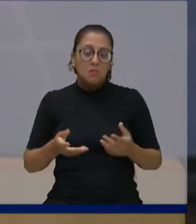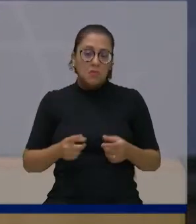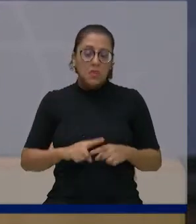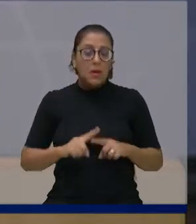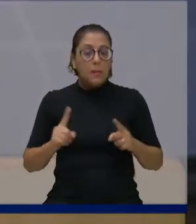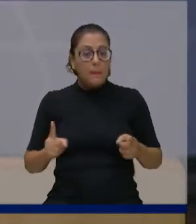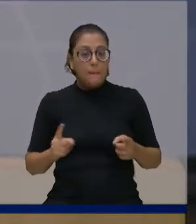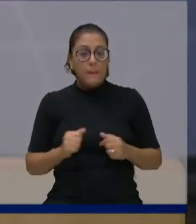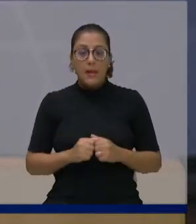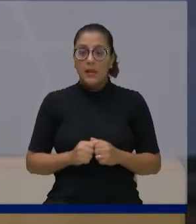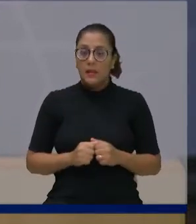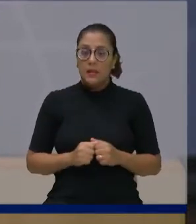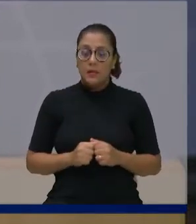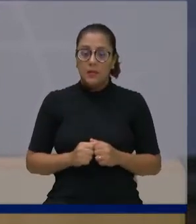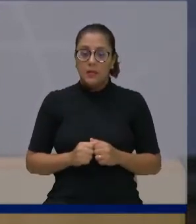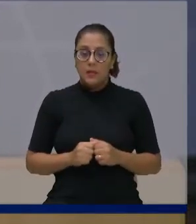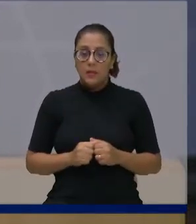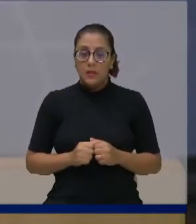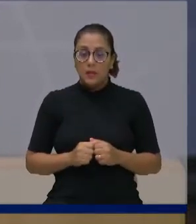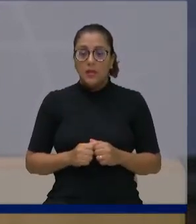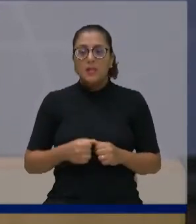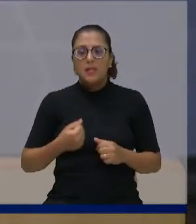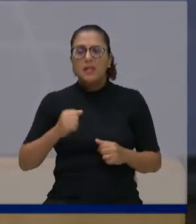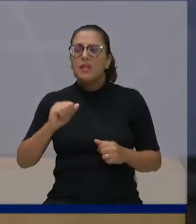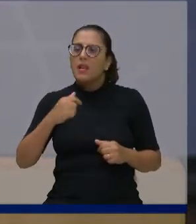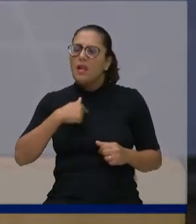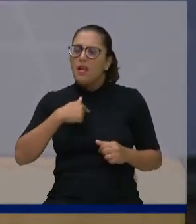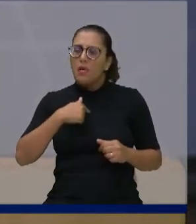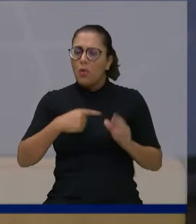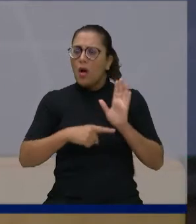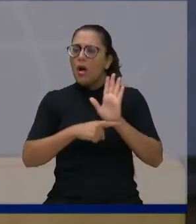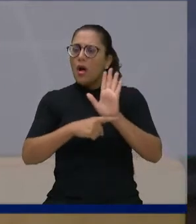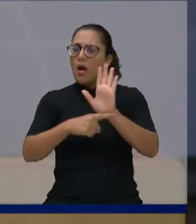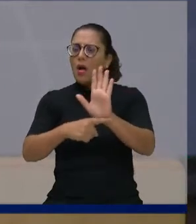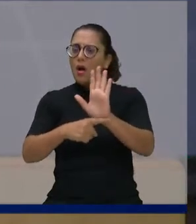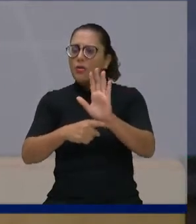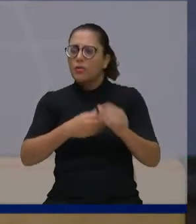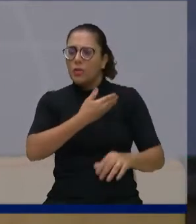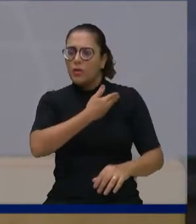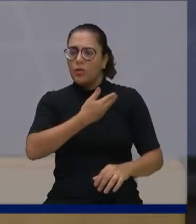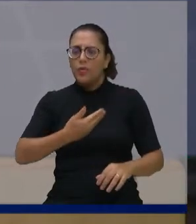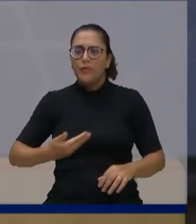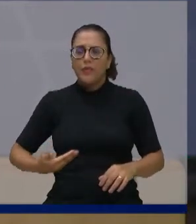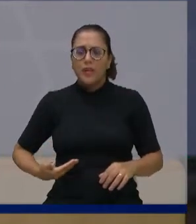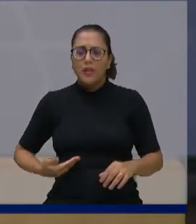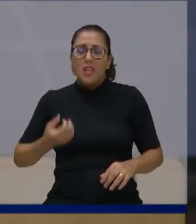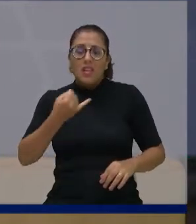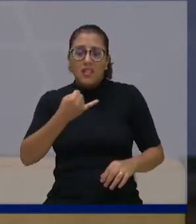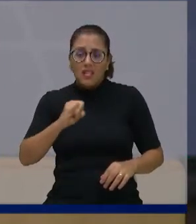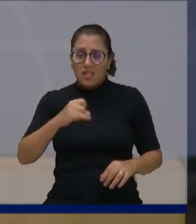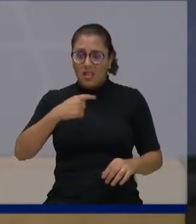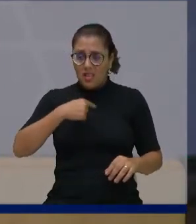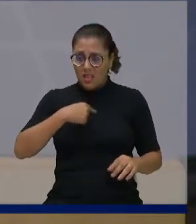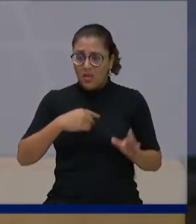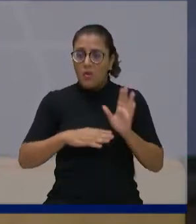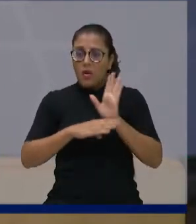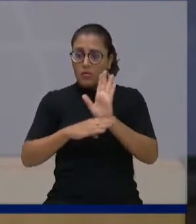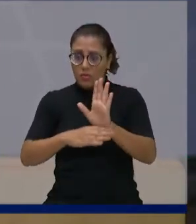fosse da base de apoio, se eu fosse da base do governo,